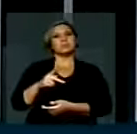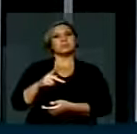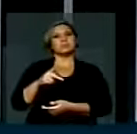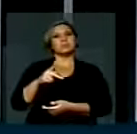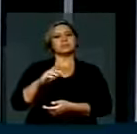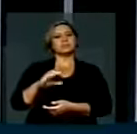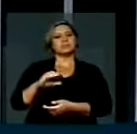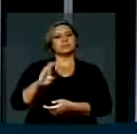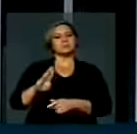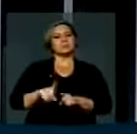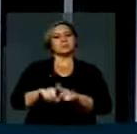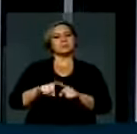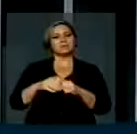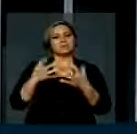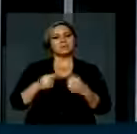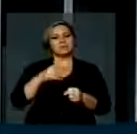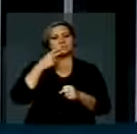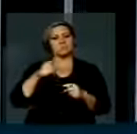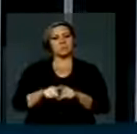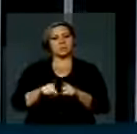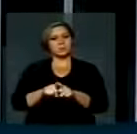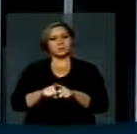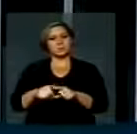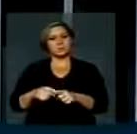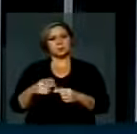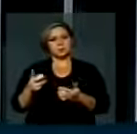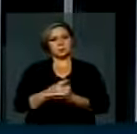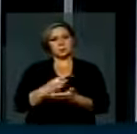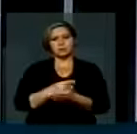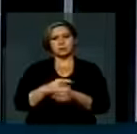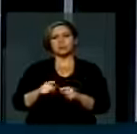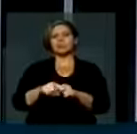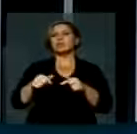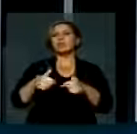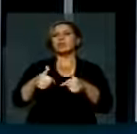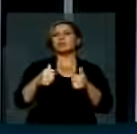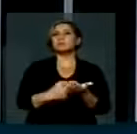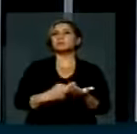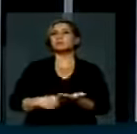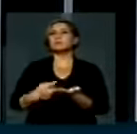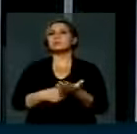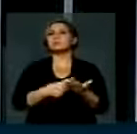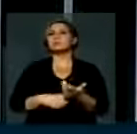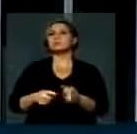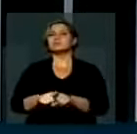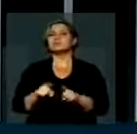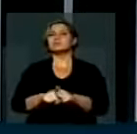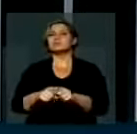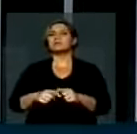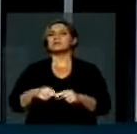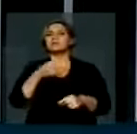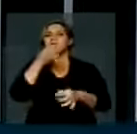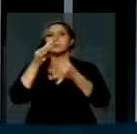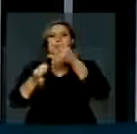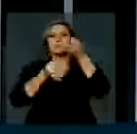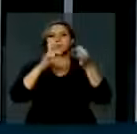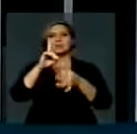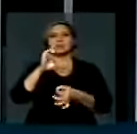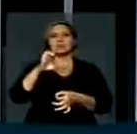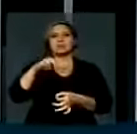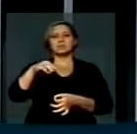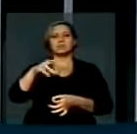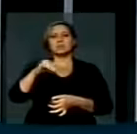herdeiro, se recusou a trilhar o caminho equivocado da luta armada. A democracia é construída com debate,